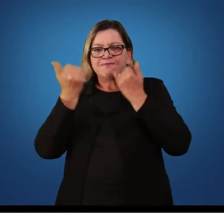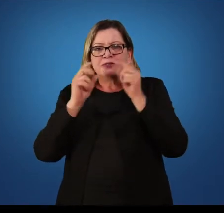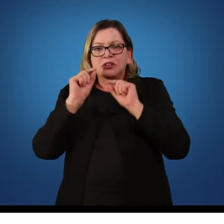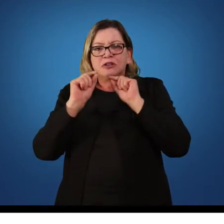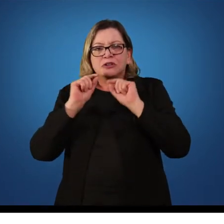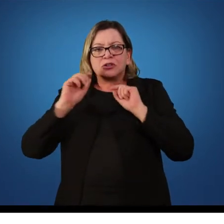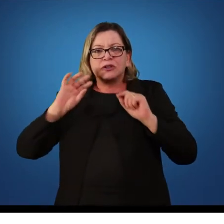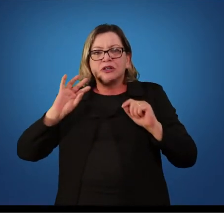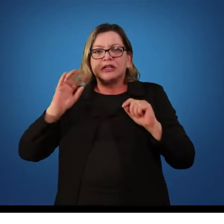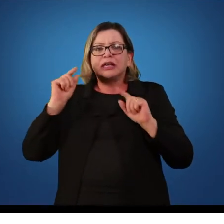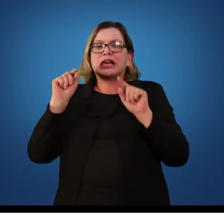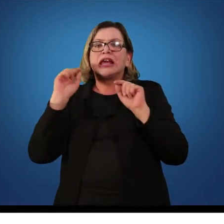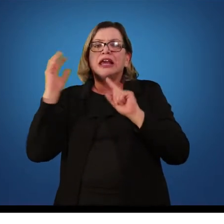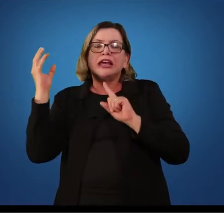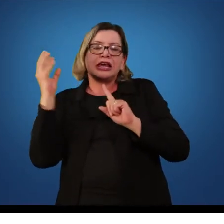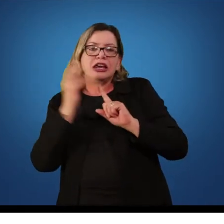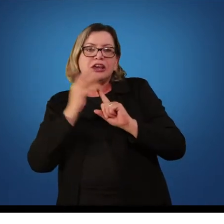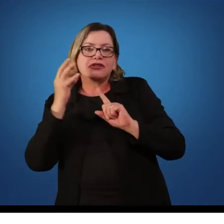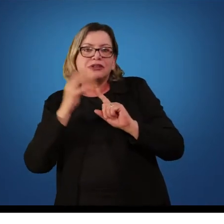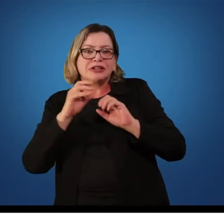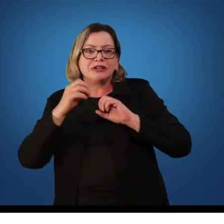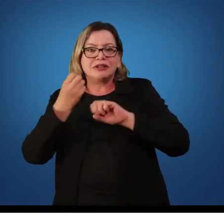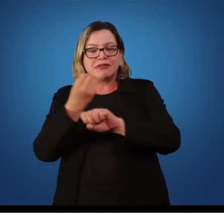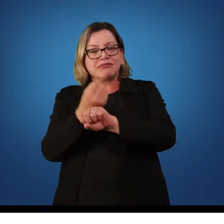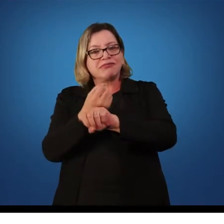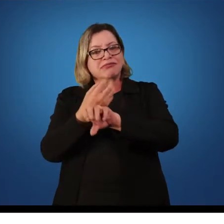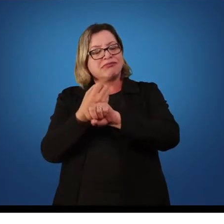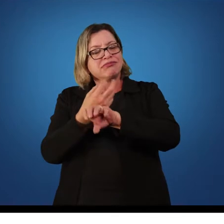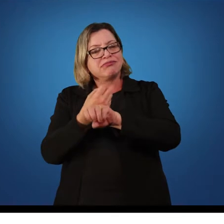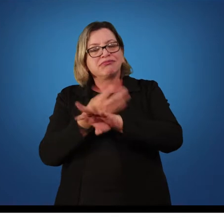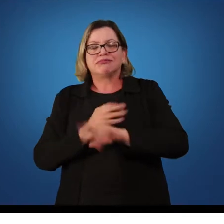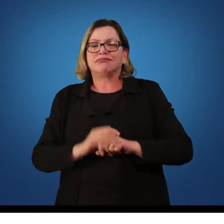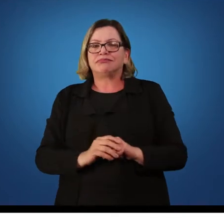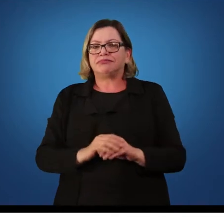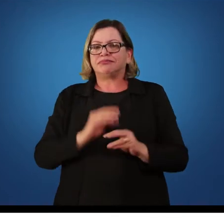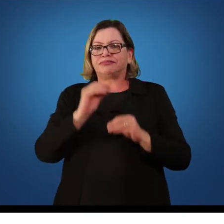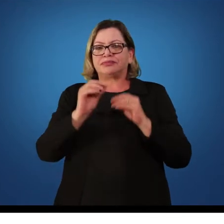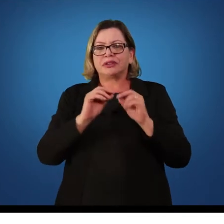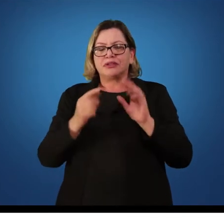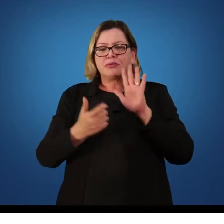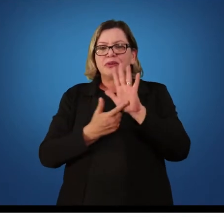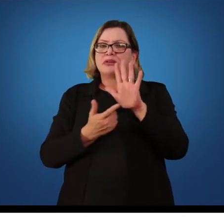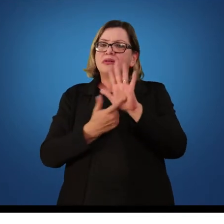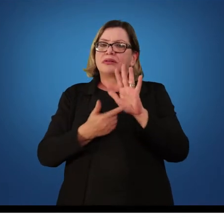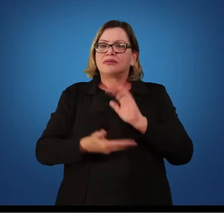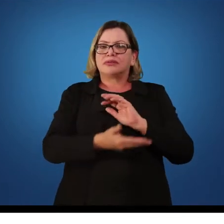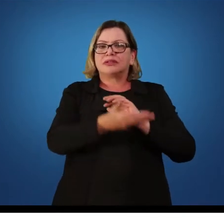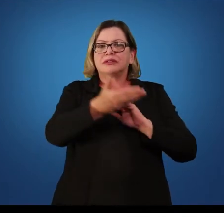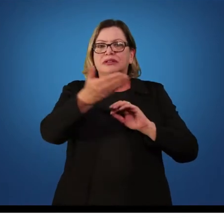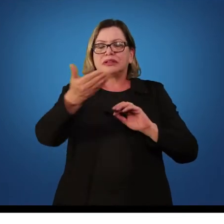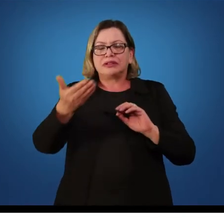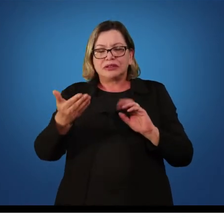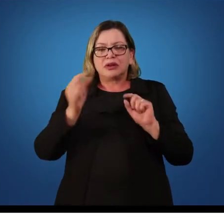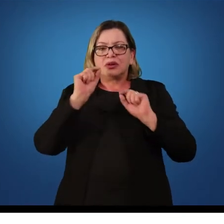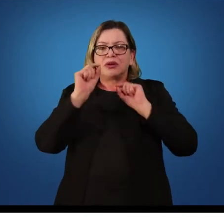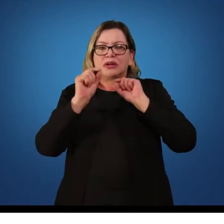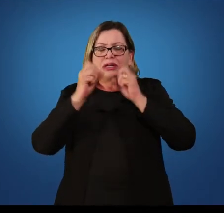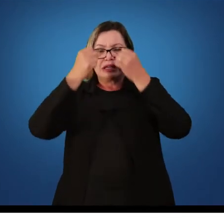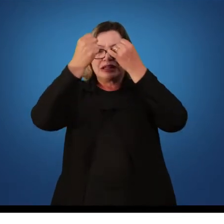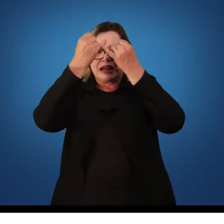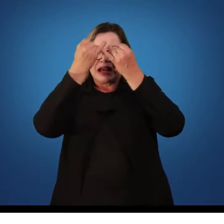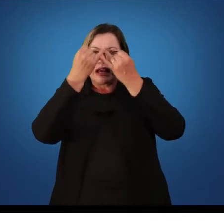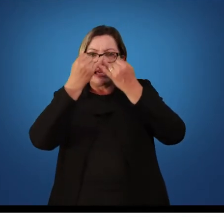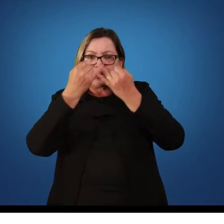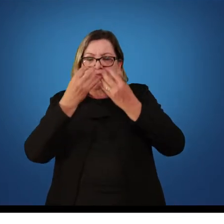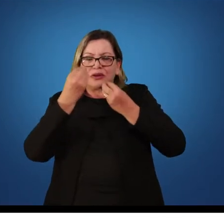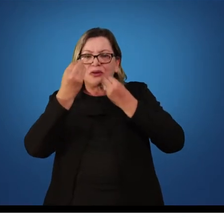quais os fatores que influenciam no processo de ensino-aprendizagem. Vou apresentar para vocês um modelo que explica